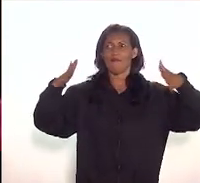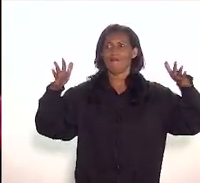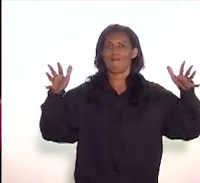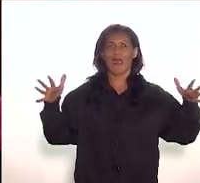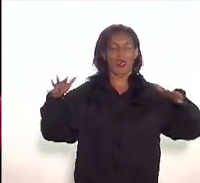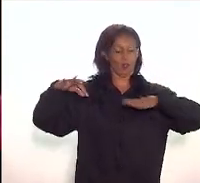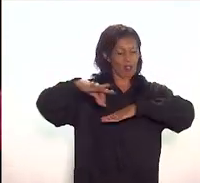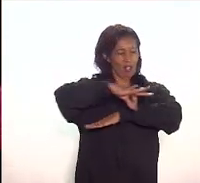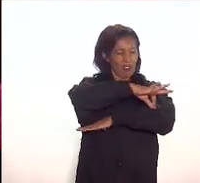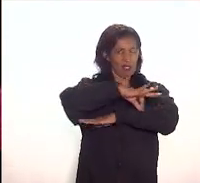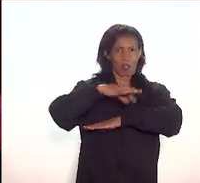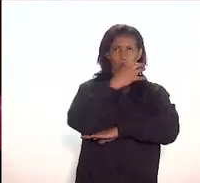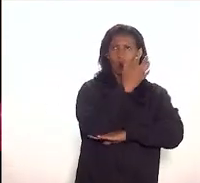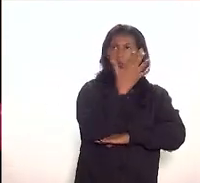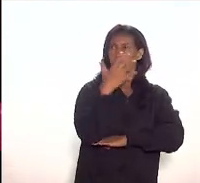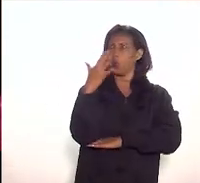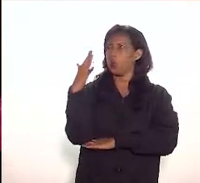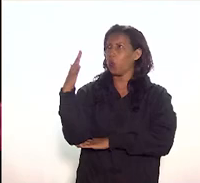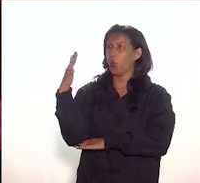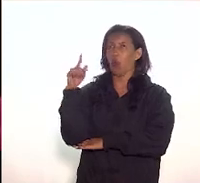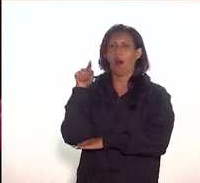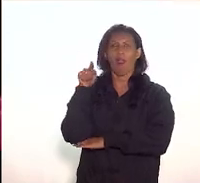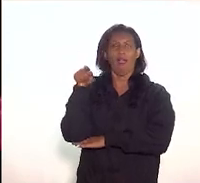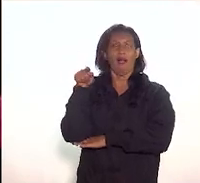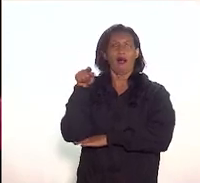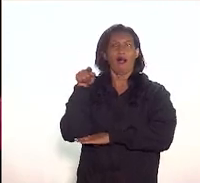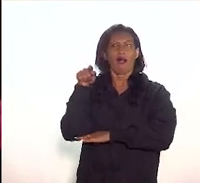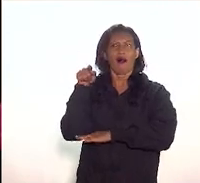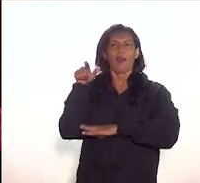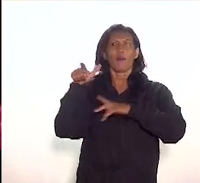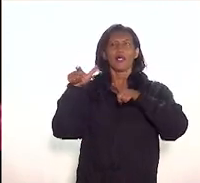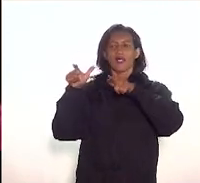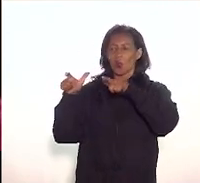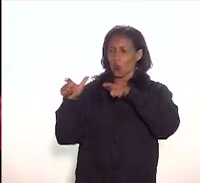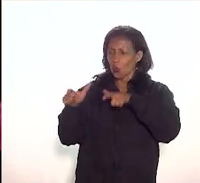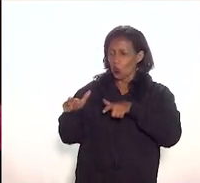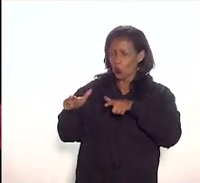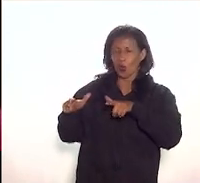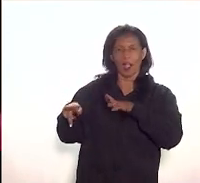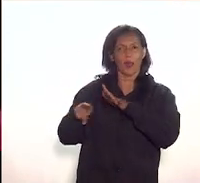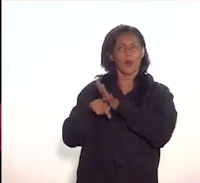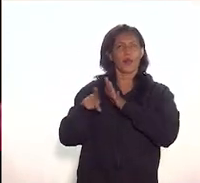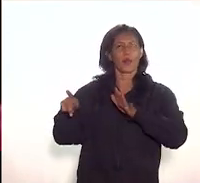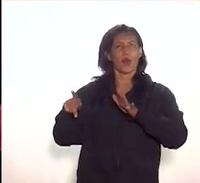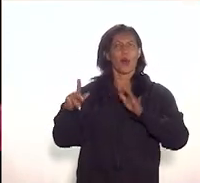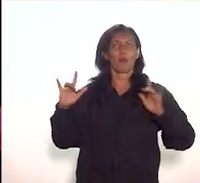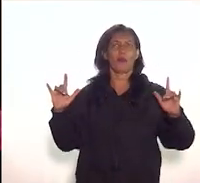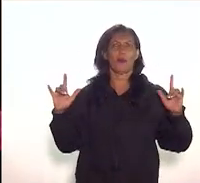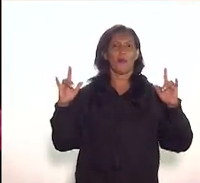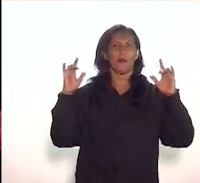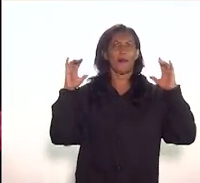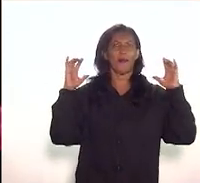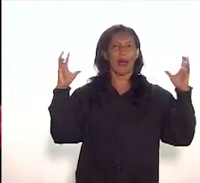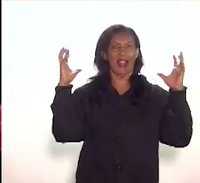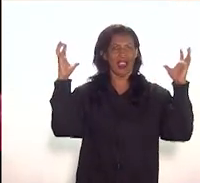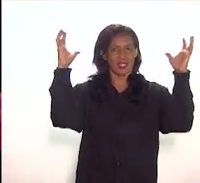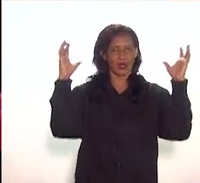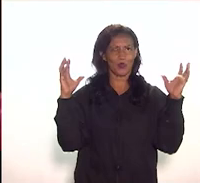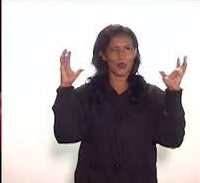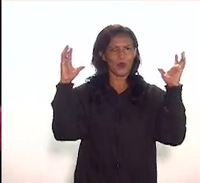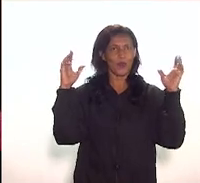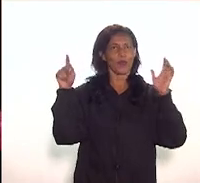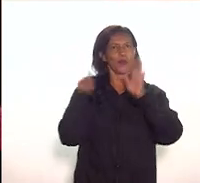arquitetura urbana para criar uma área de amortecimento para o palácio então essa ideia